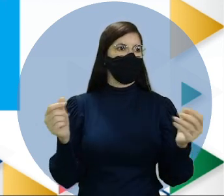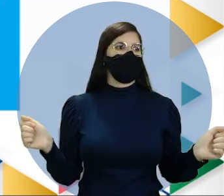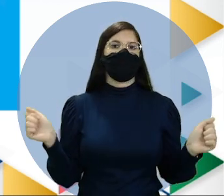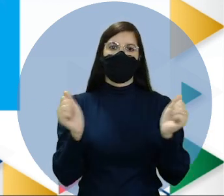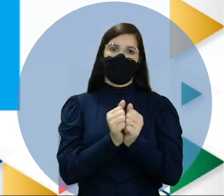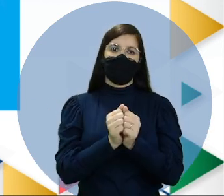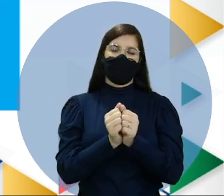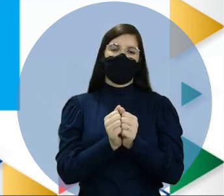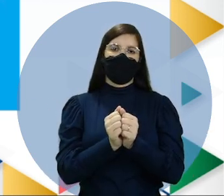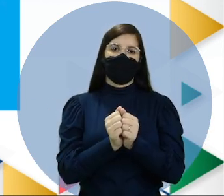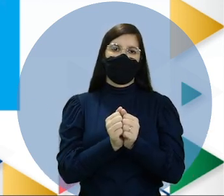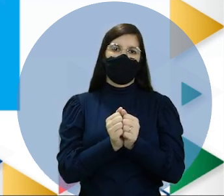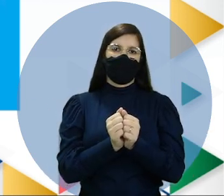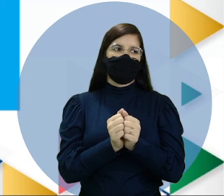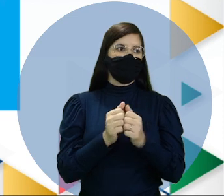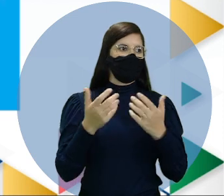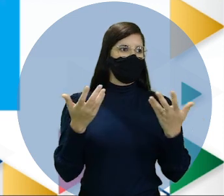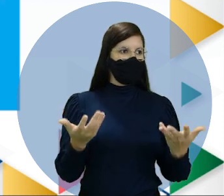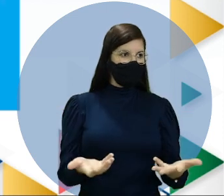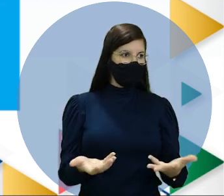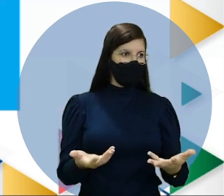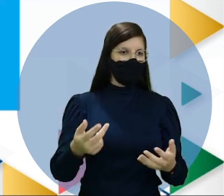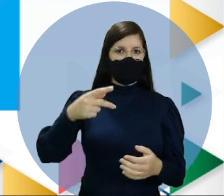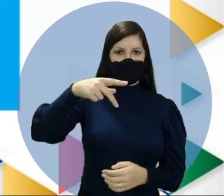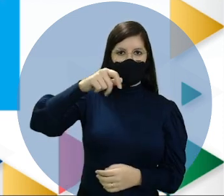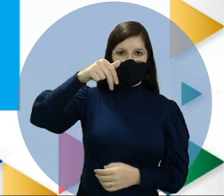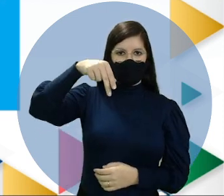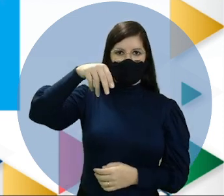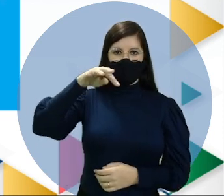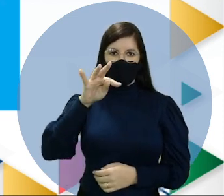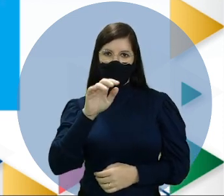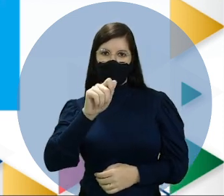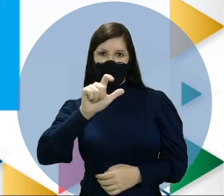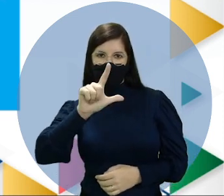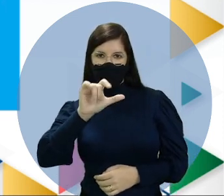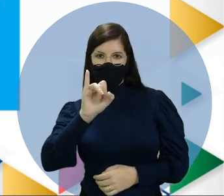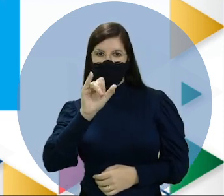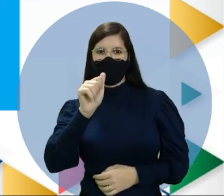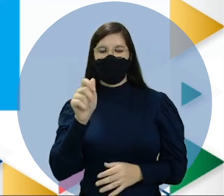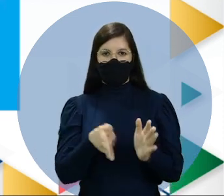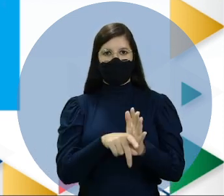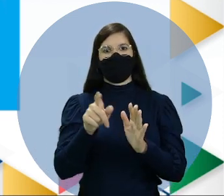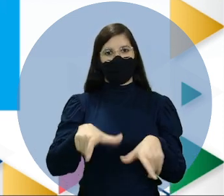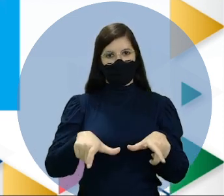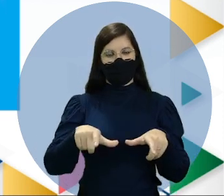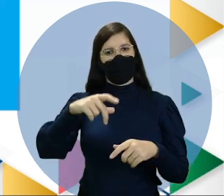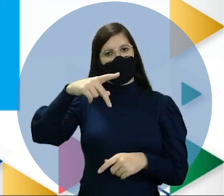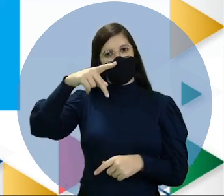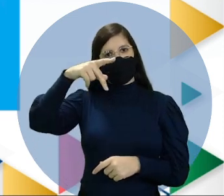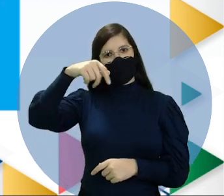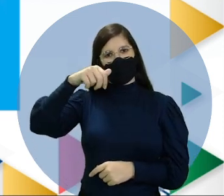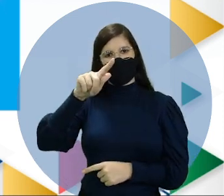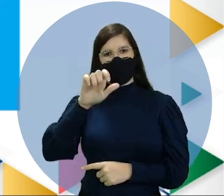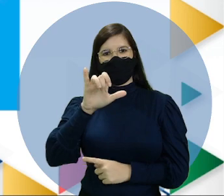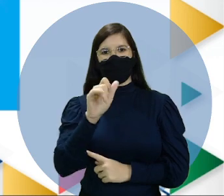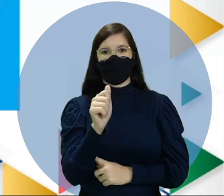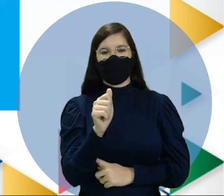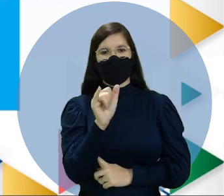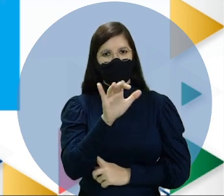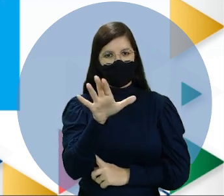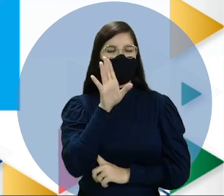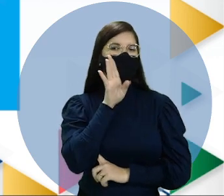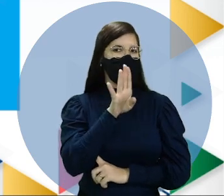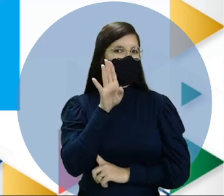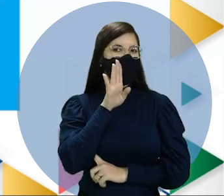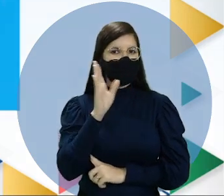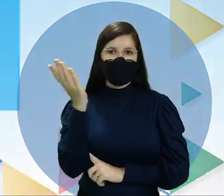Pantalasa. É justamente a questão da Pangeia, galera. Essa imagem é bem legal, bem